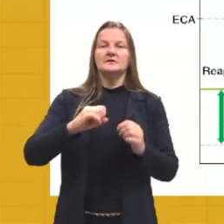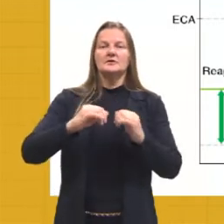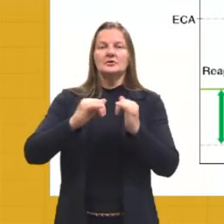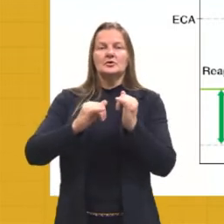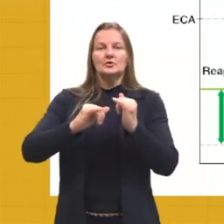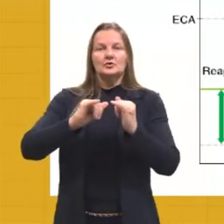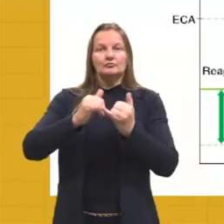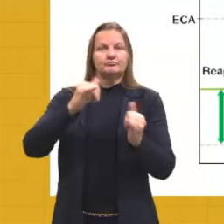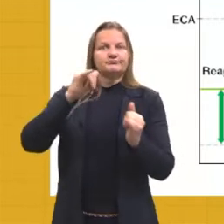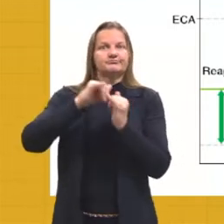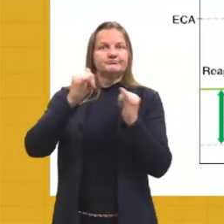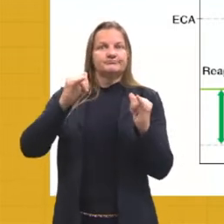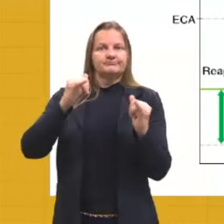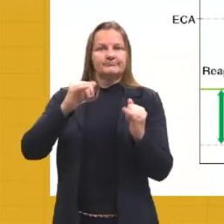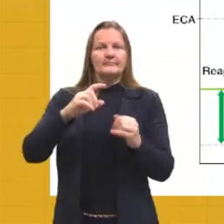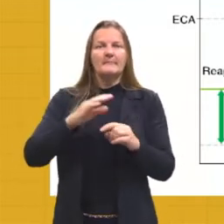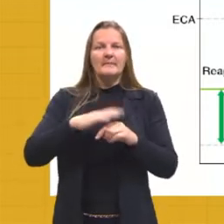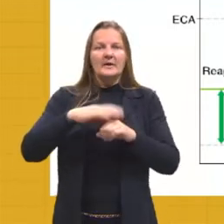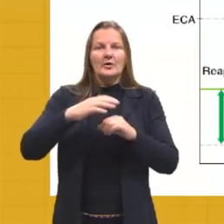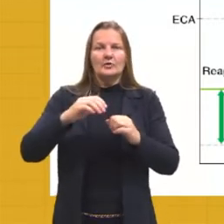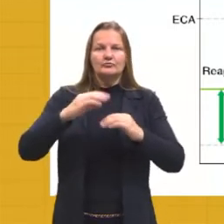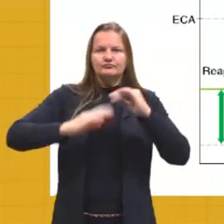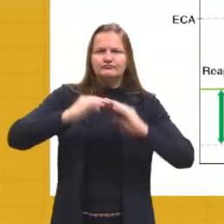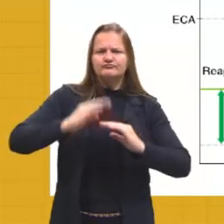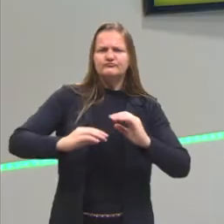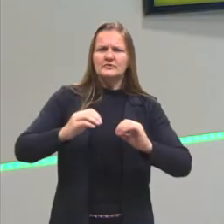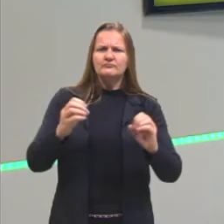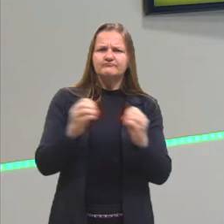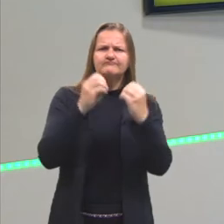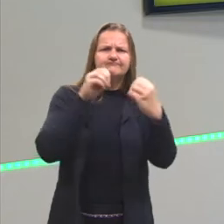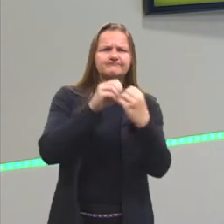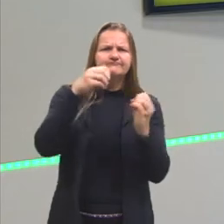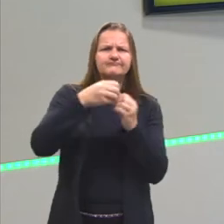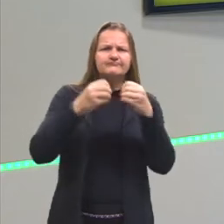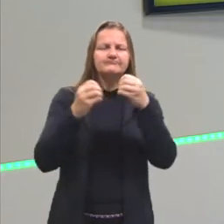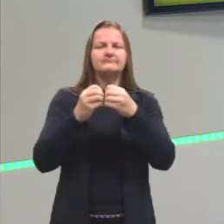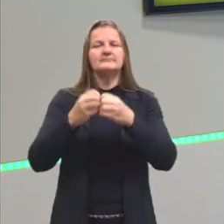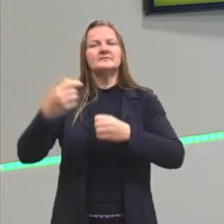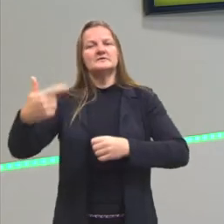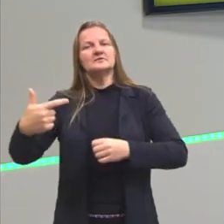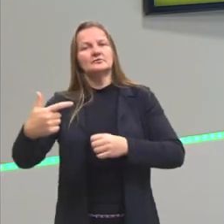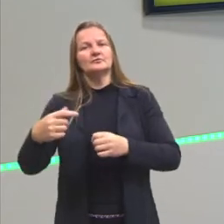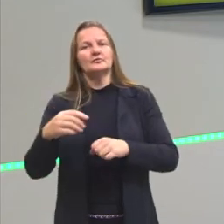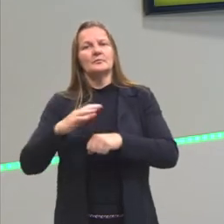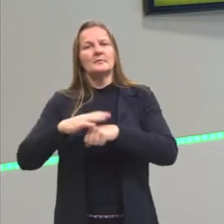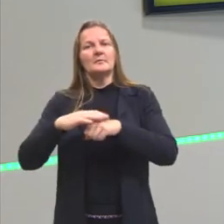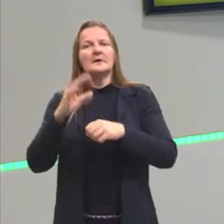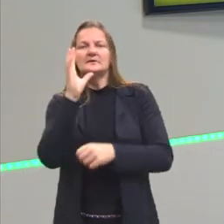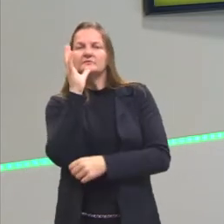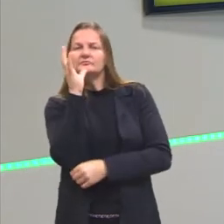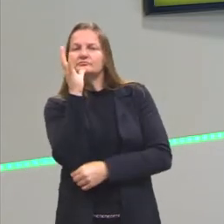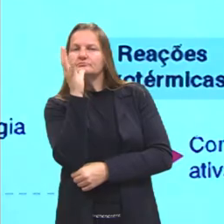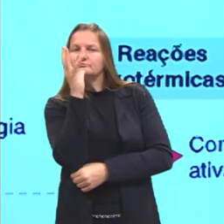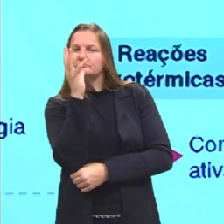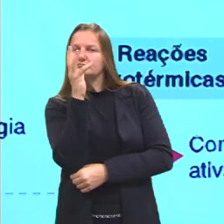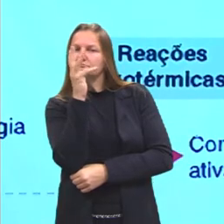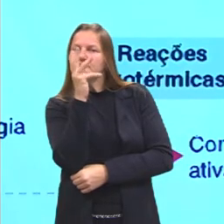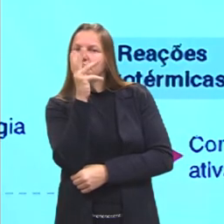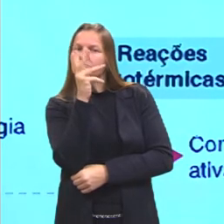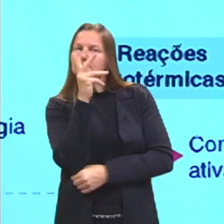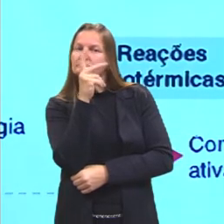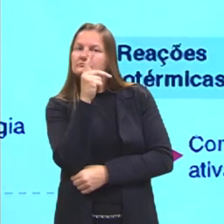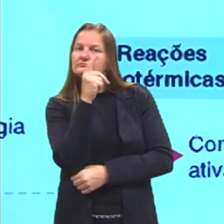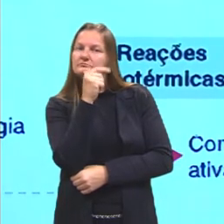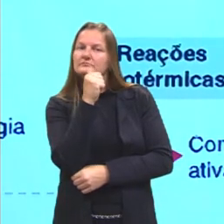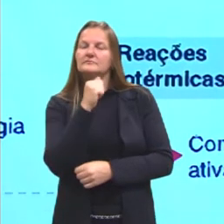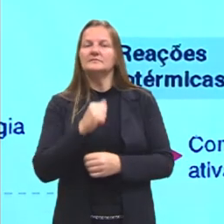barreira, maior a minha energia de ativação, automaticamente vai ser mais lenta a minha reação. Por quê? Se eu tenho